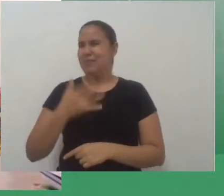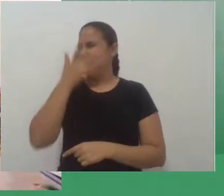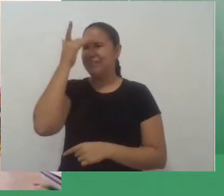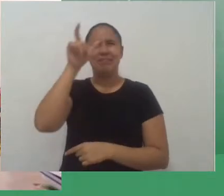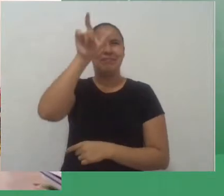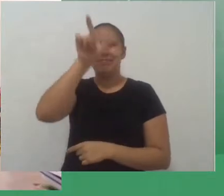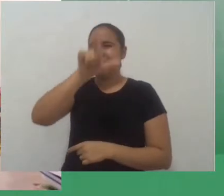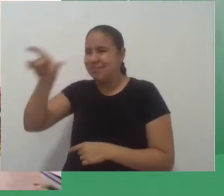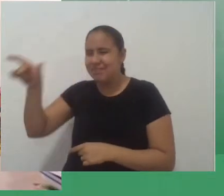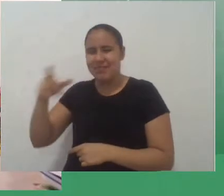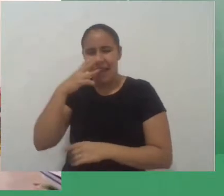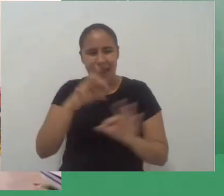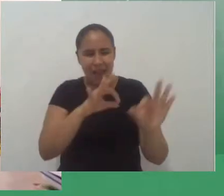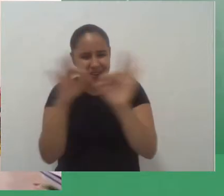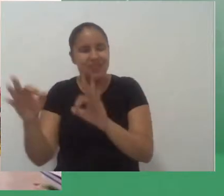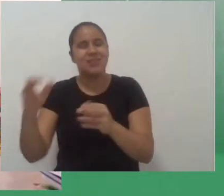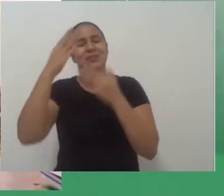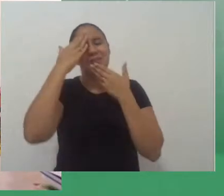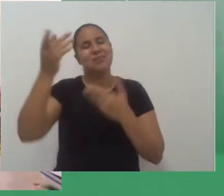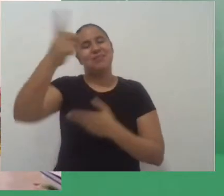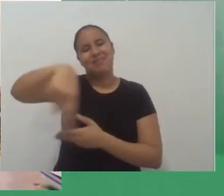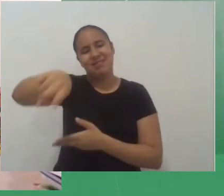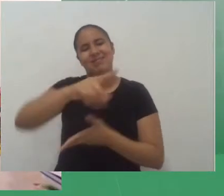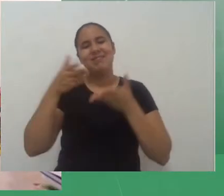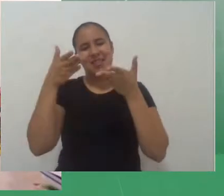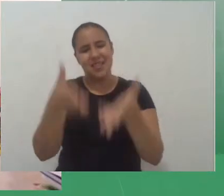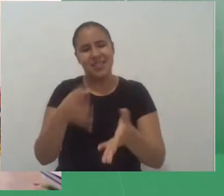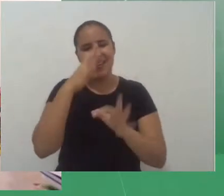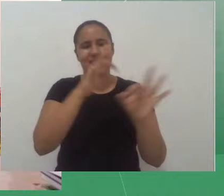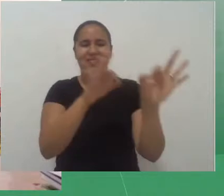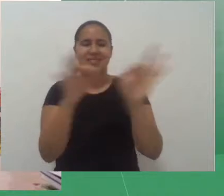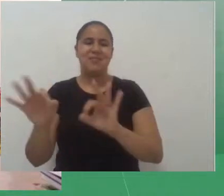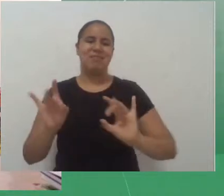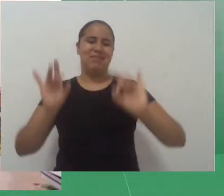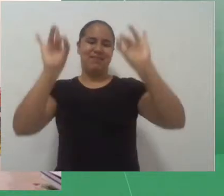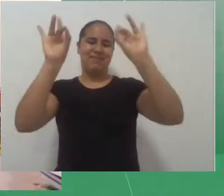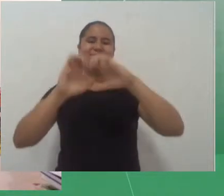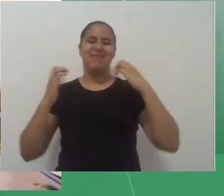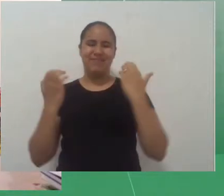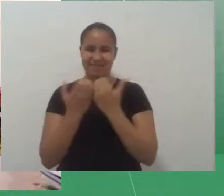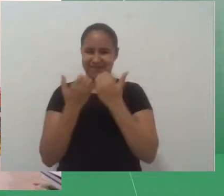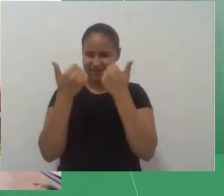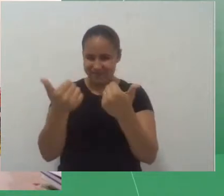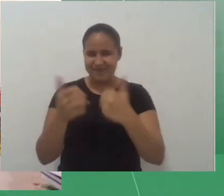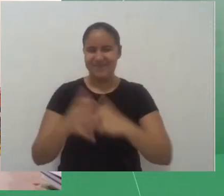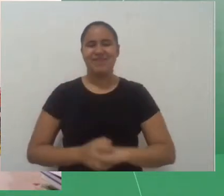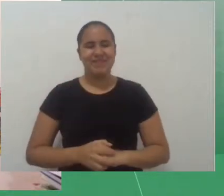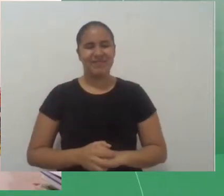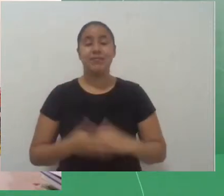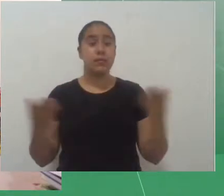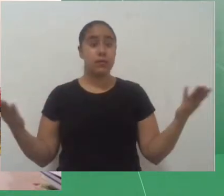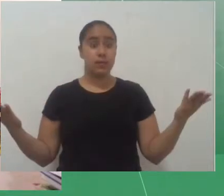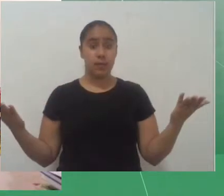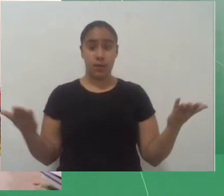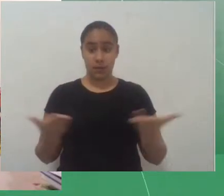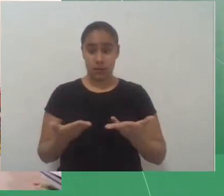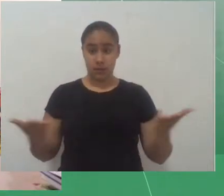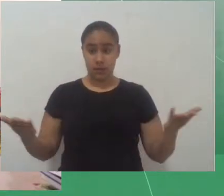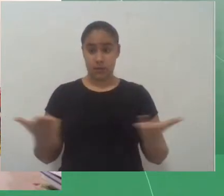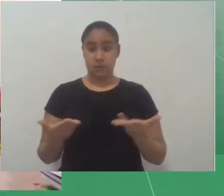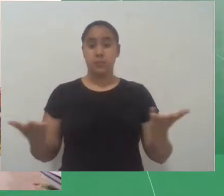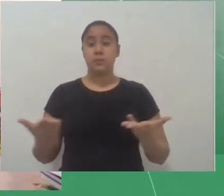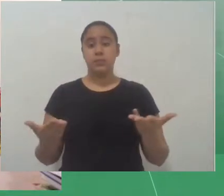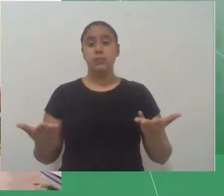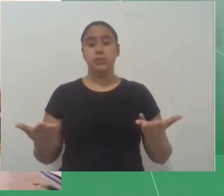de todos vocês que estão contribuindo para esse, para esse evento incrível, tá bom? Agora, eu vou passar a